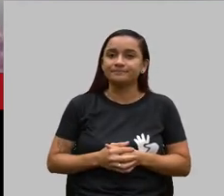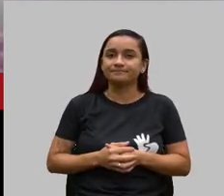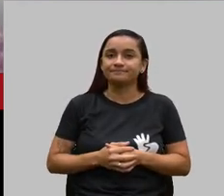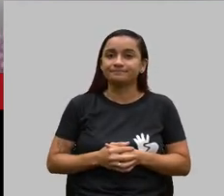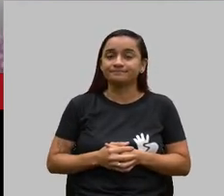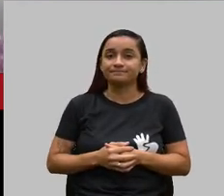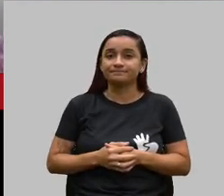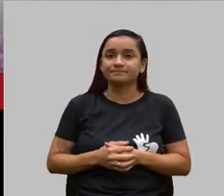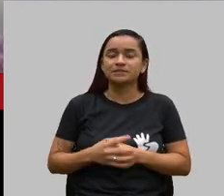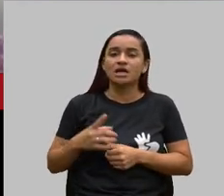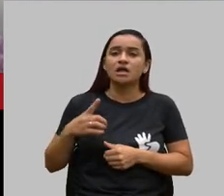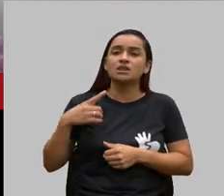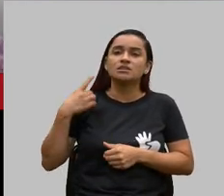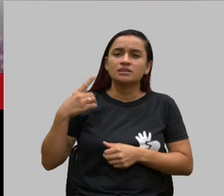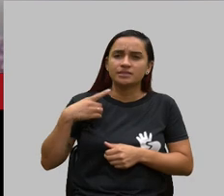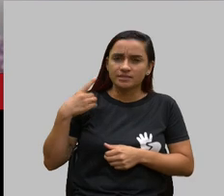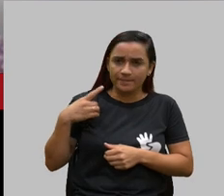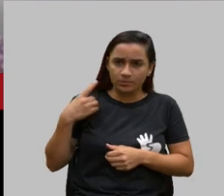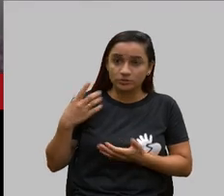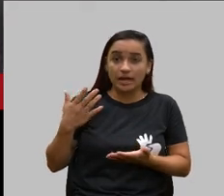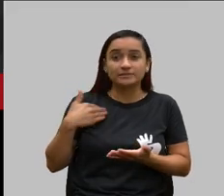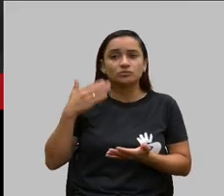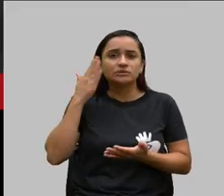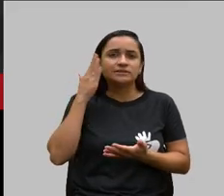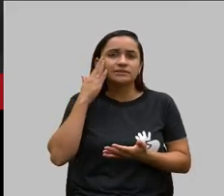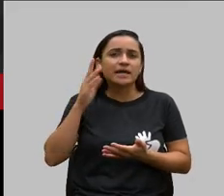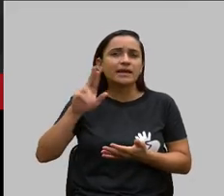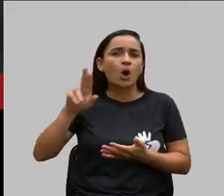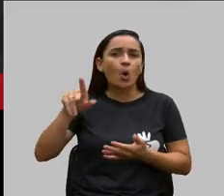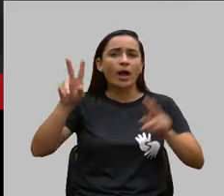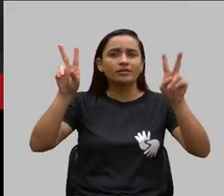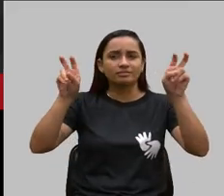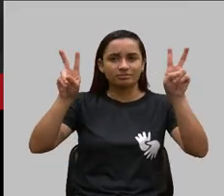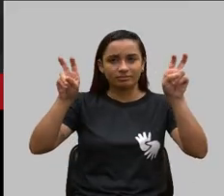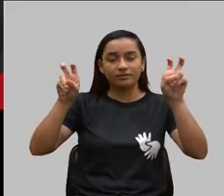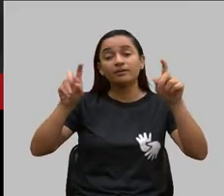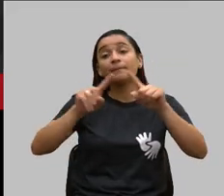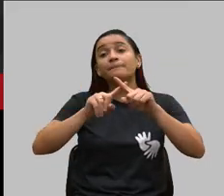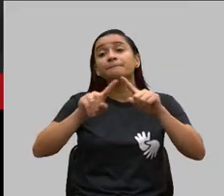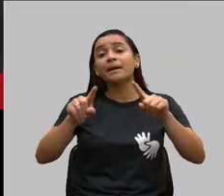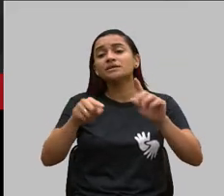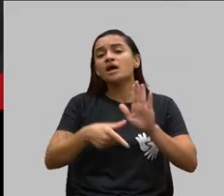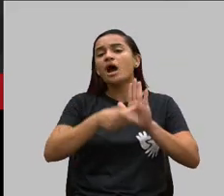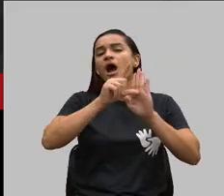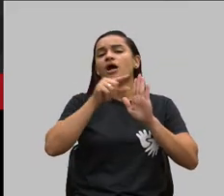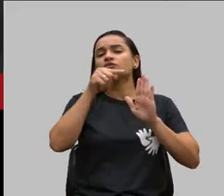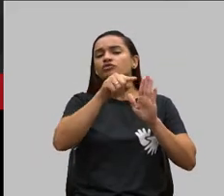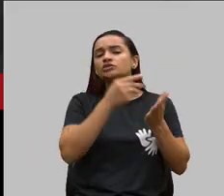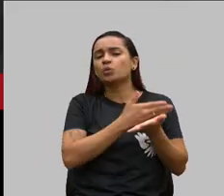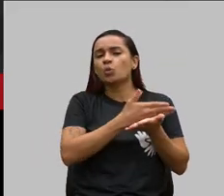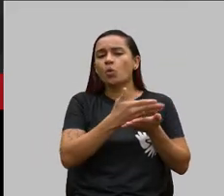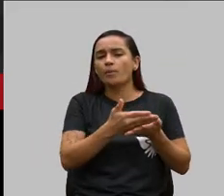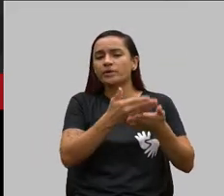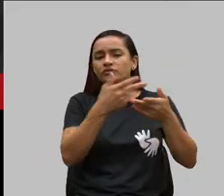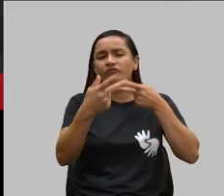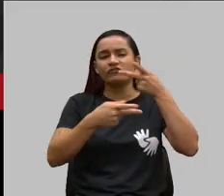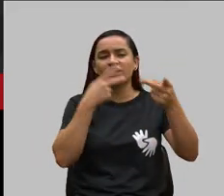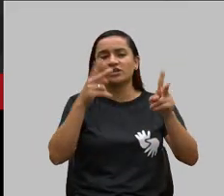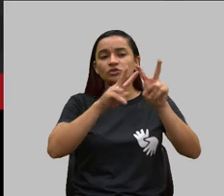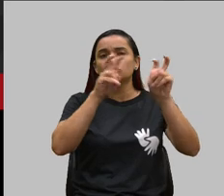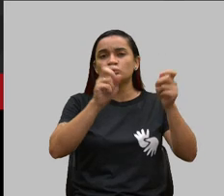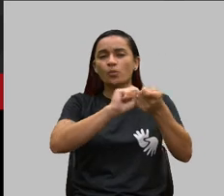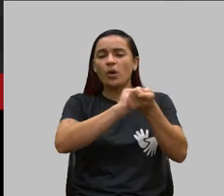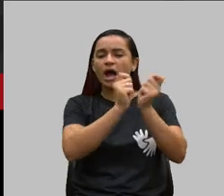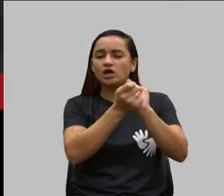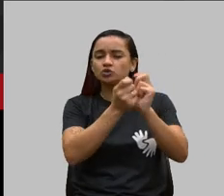Deputada, não é a nossa pauta, mas você começou falando sobre reajuste coletivo.